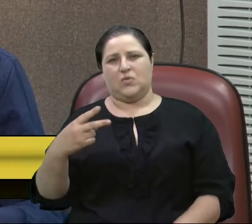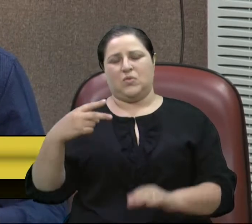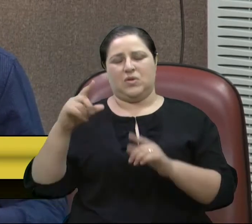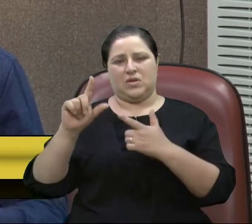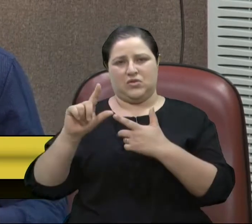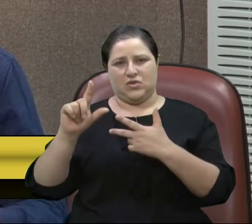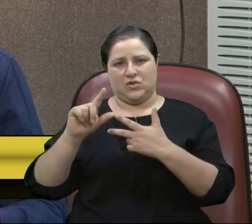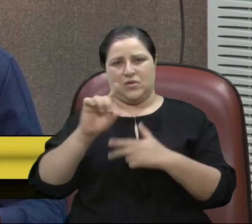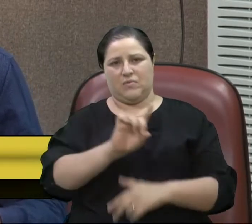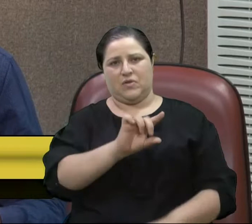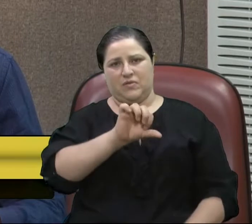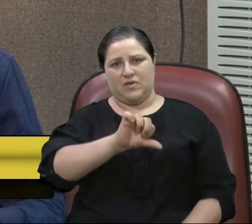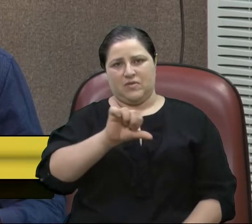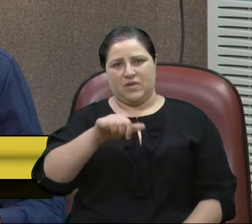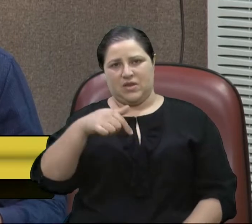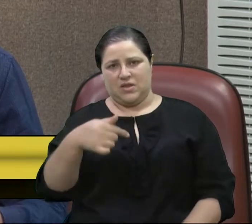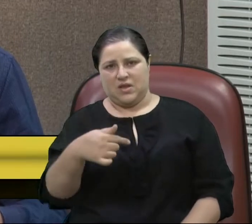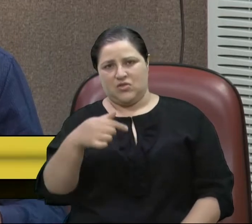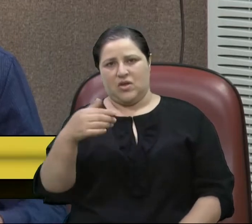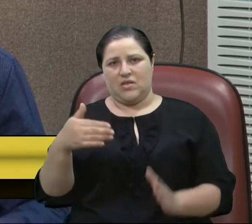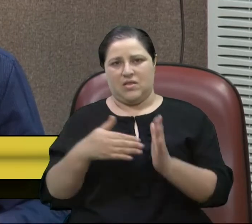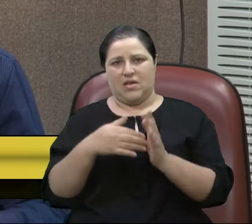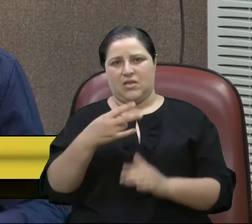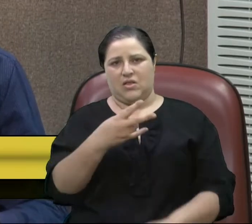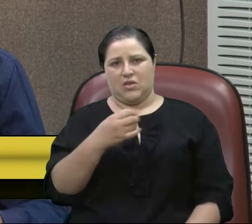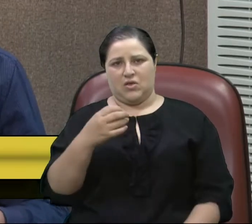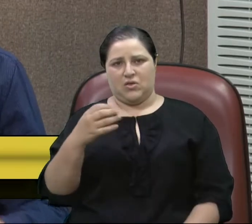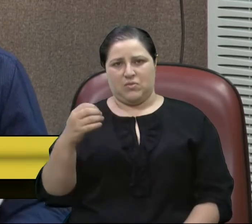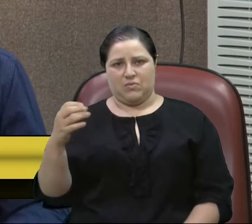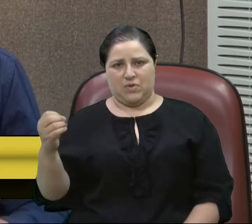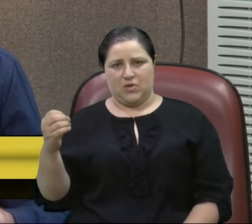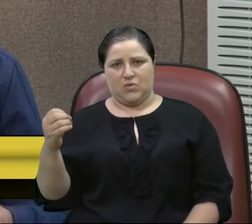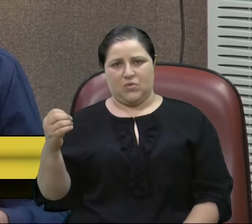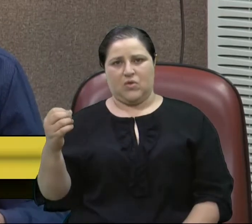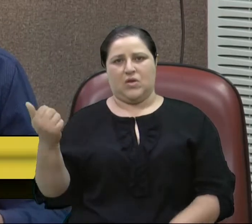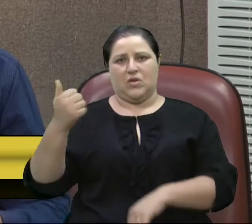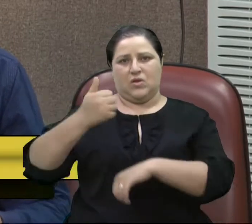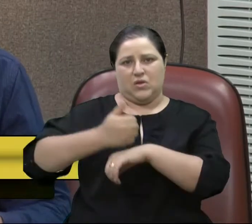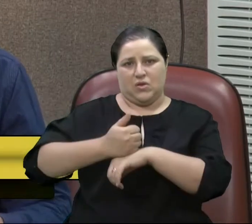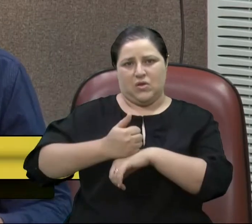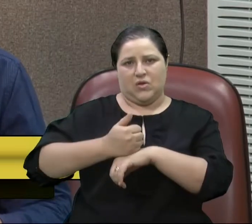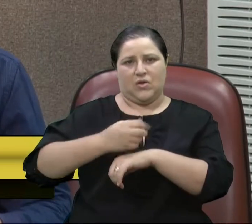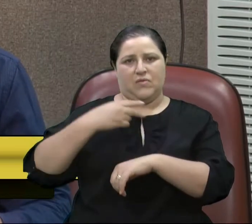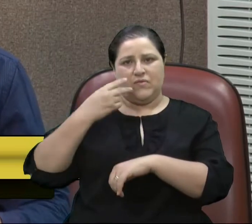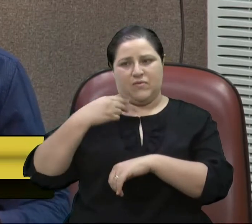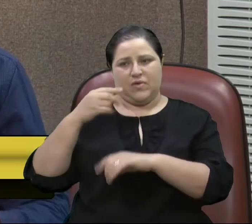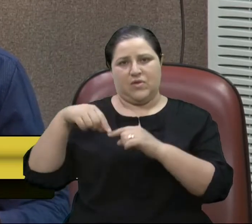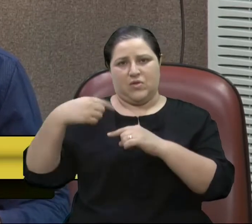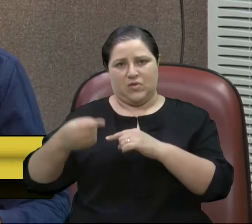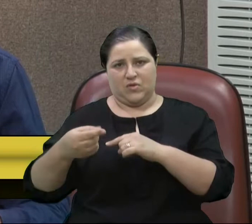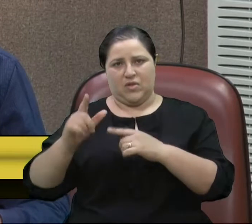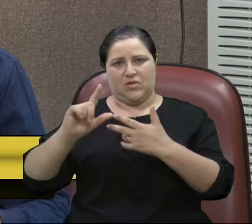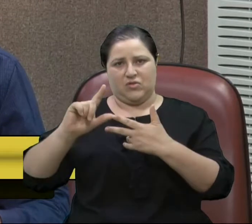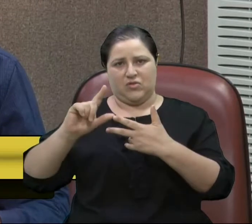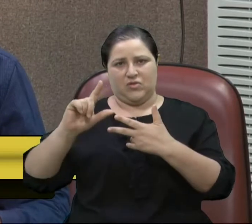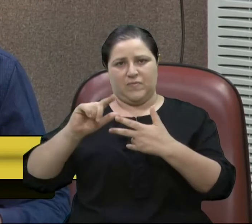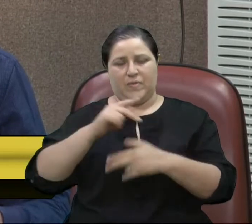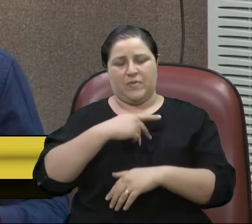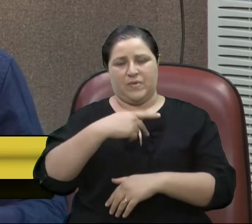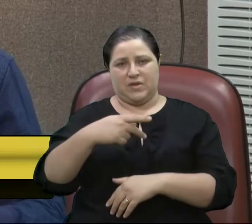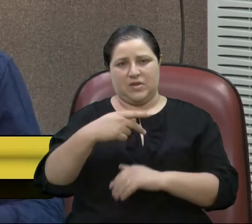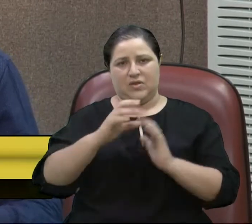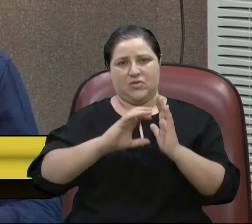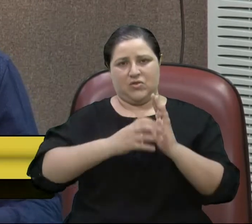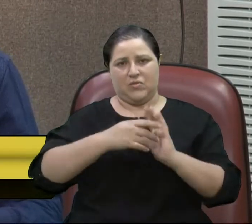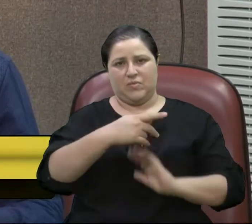1997 a 2000, e suplente na legislatura seguinte. Presidiu o PSDB por